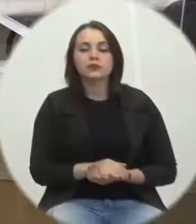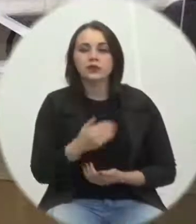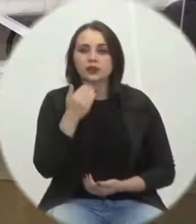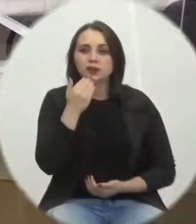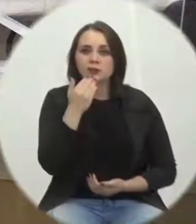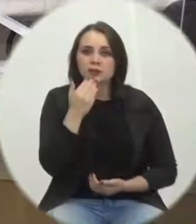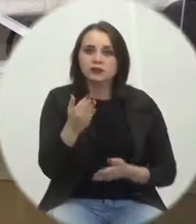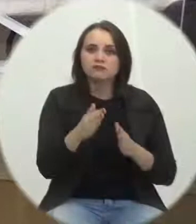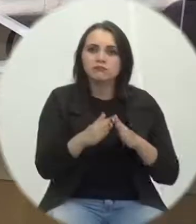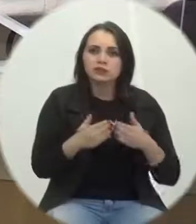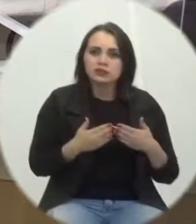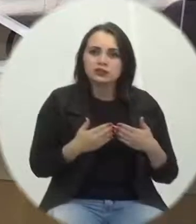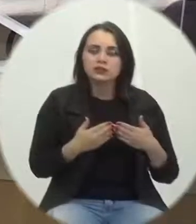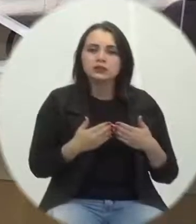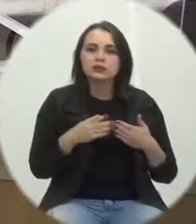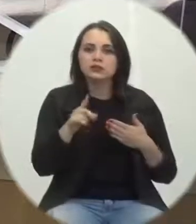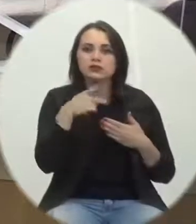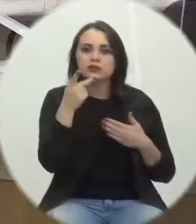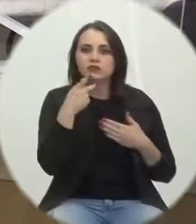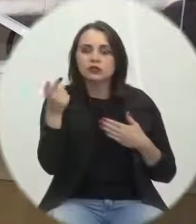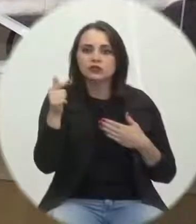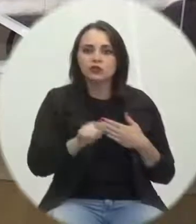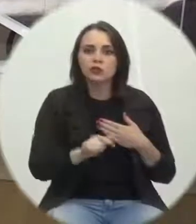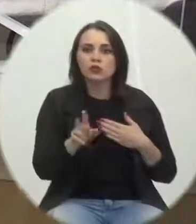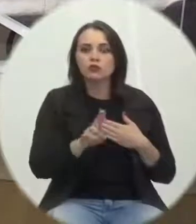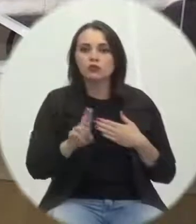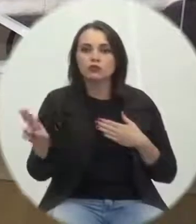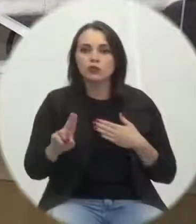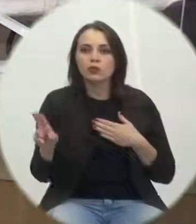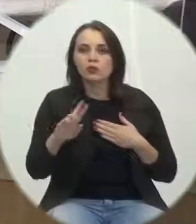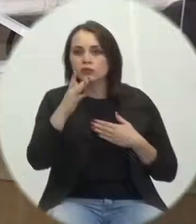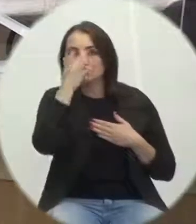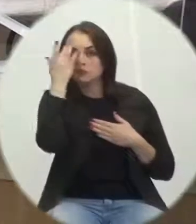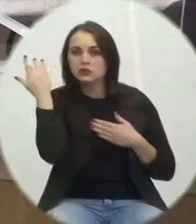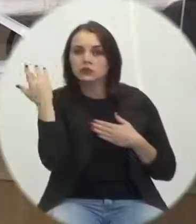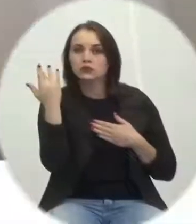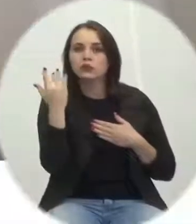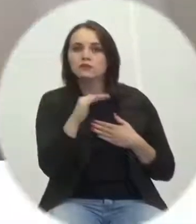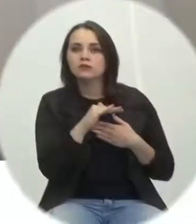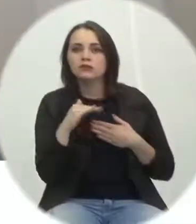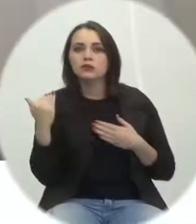gentileza que fale de novo o nome por completo.